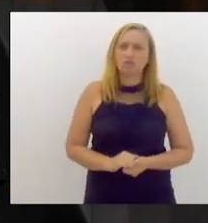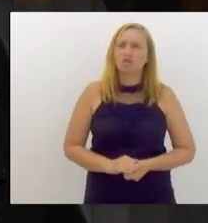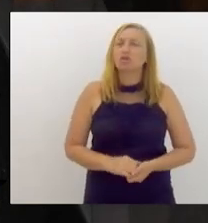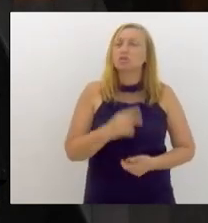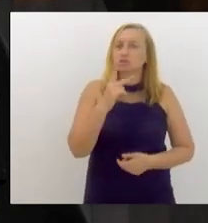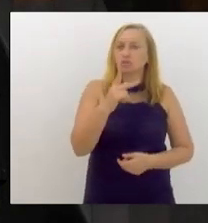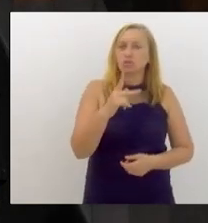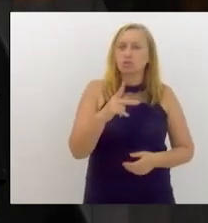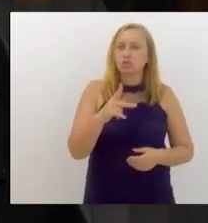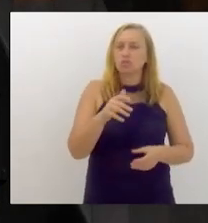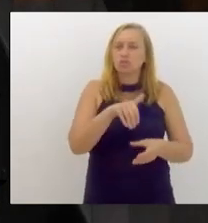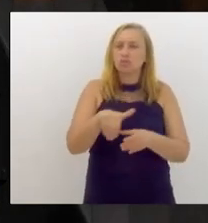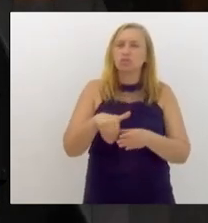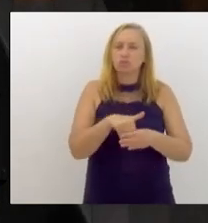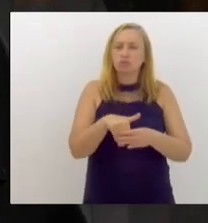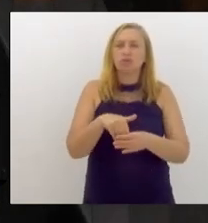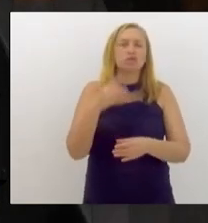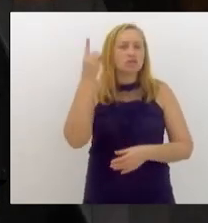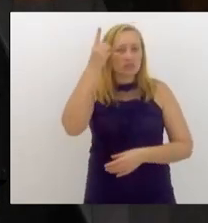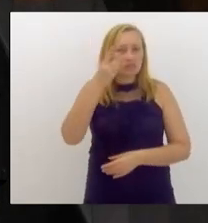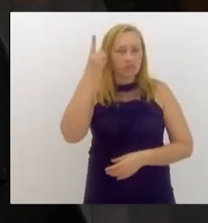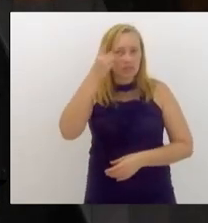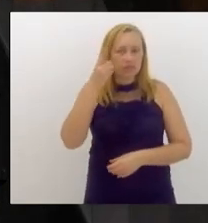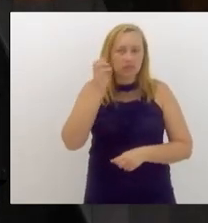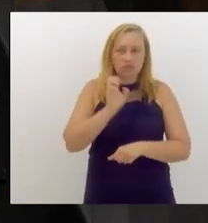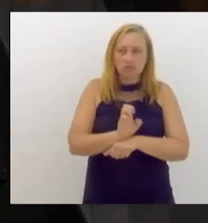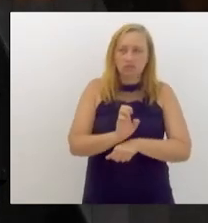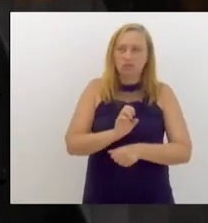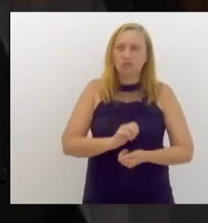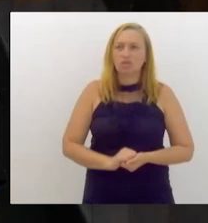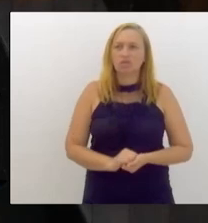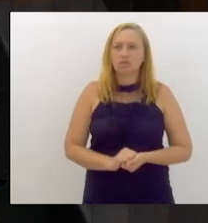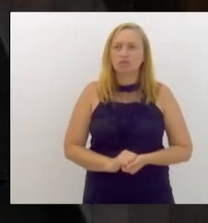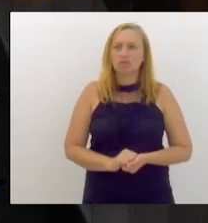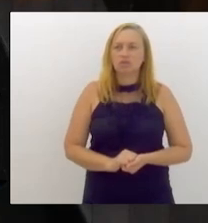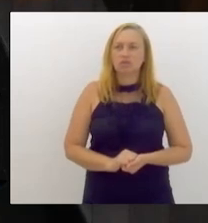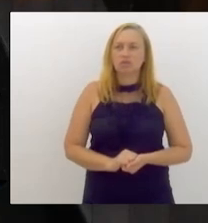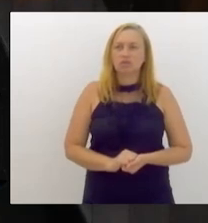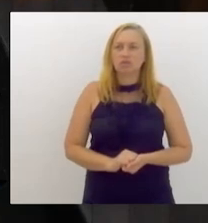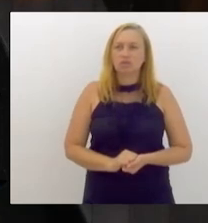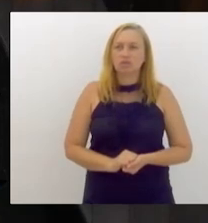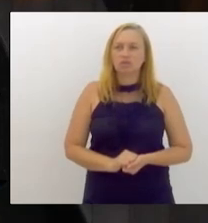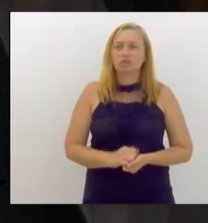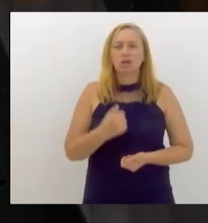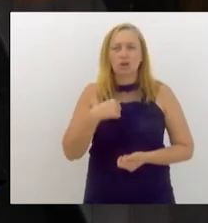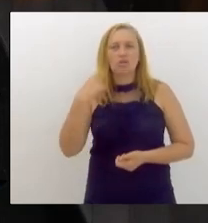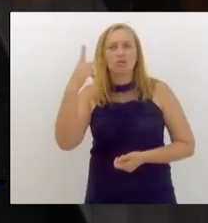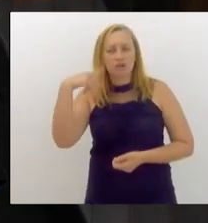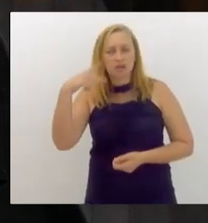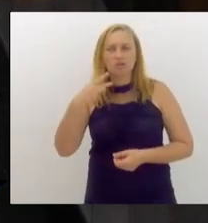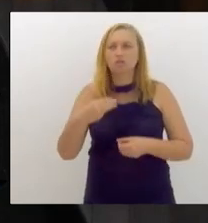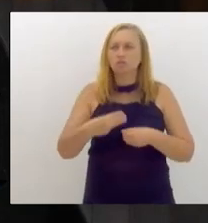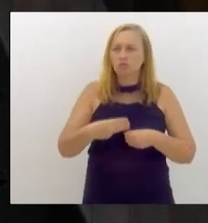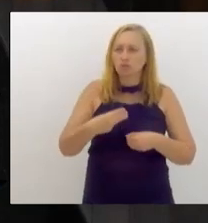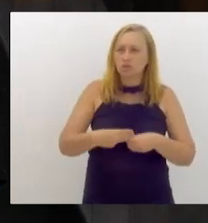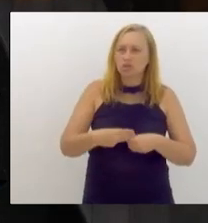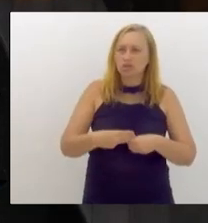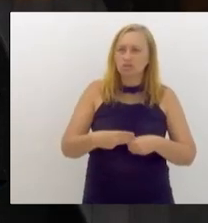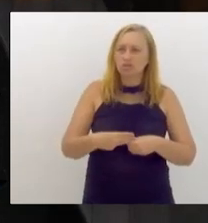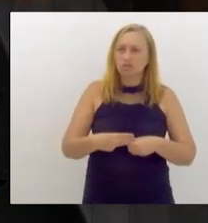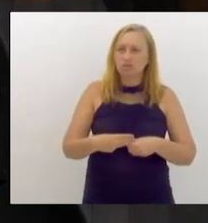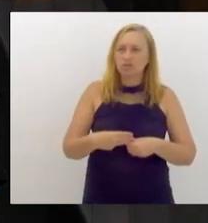duas eleições para deputado estadual, nesse interregno fui vereador no município de